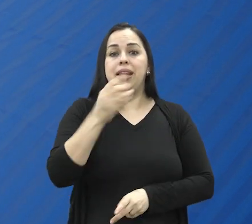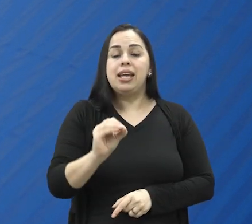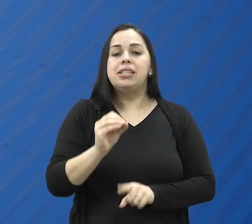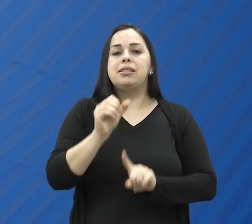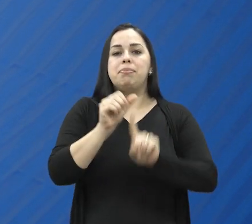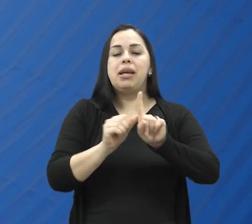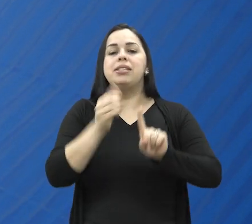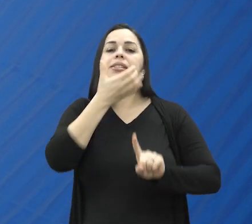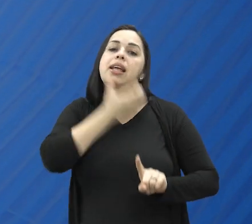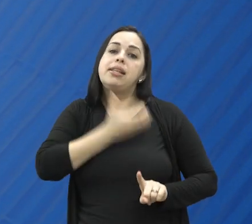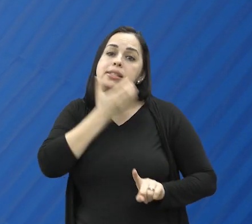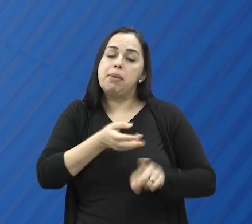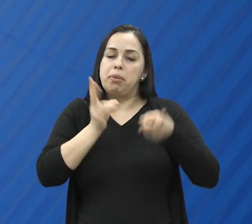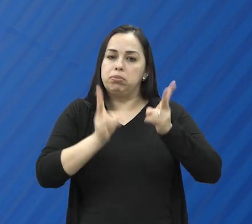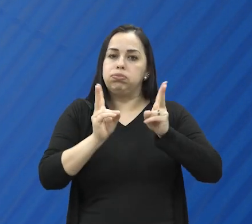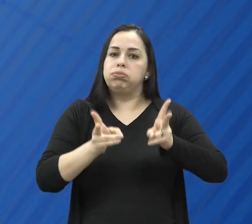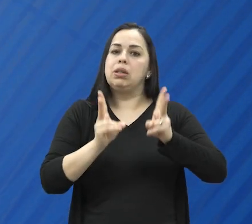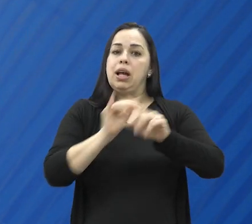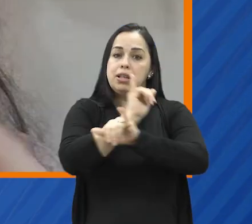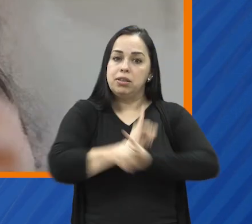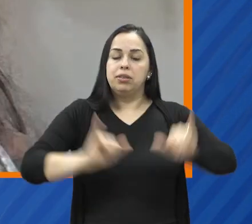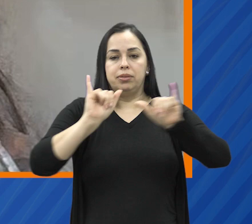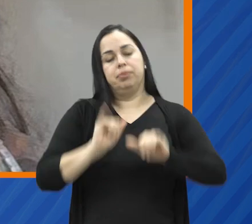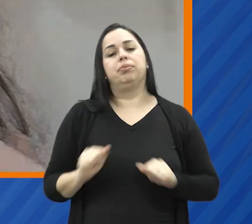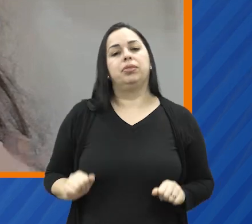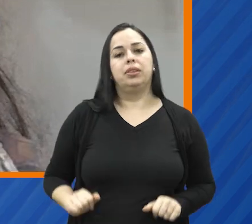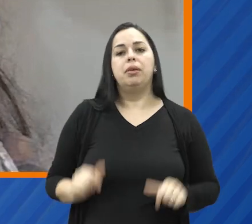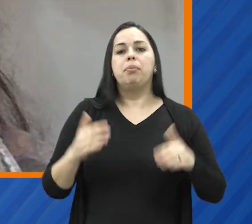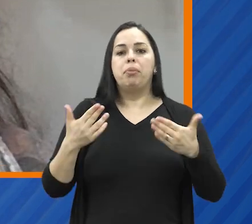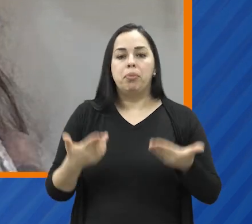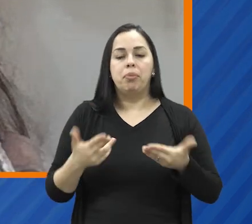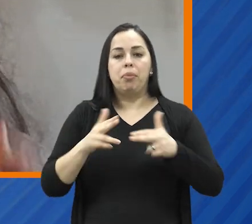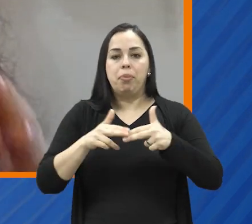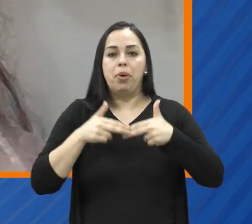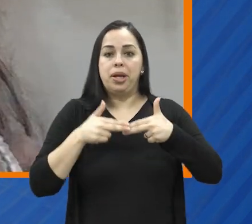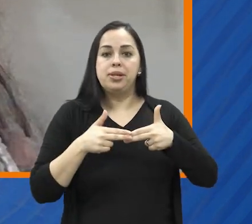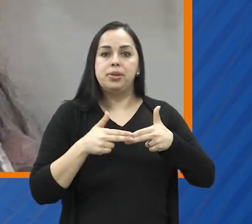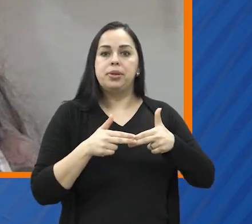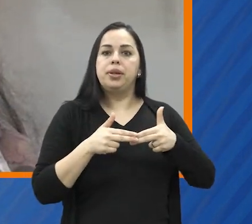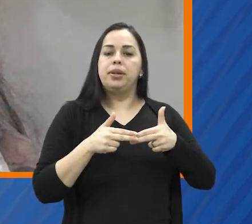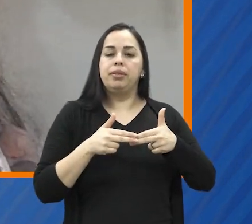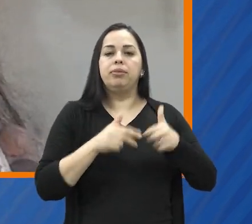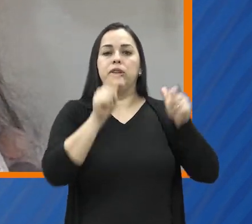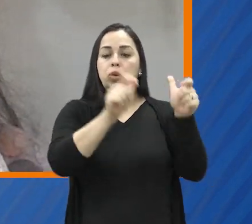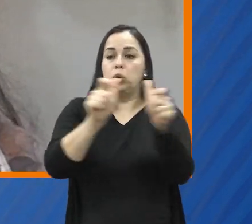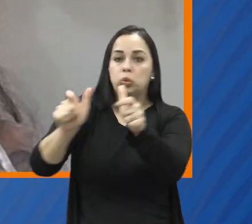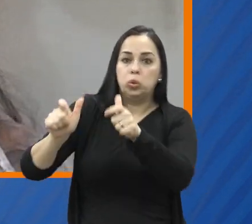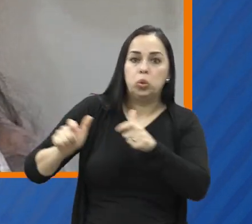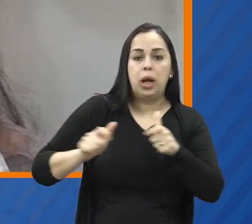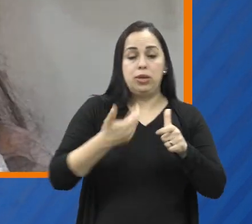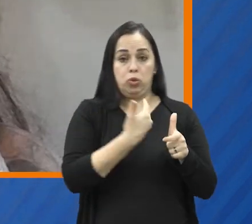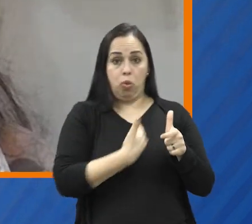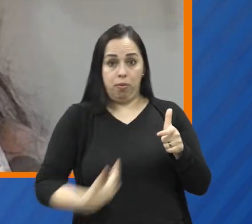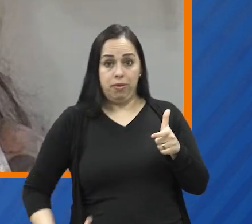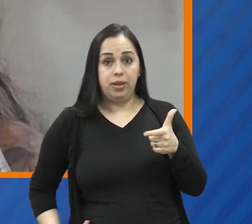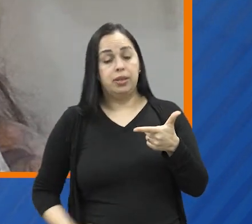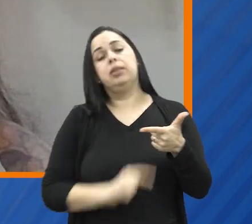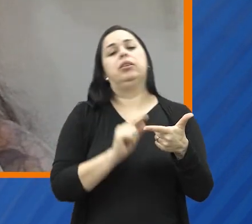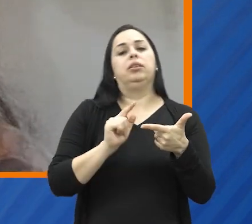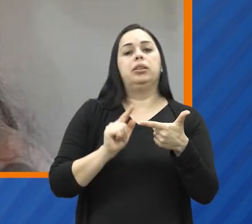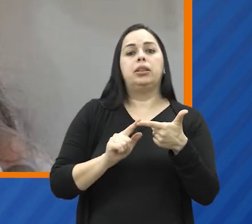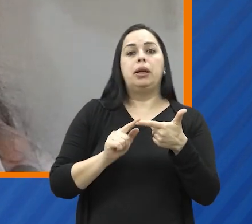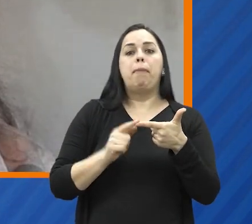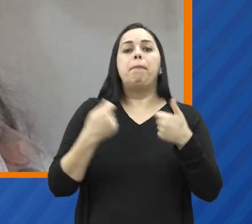celebrado todo dia 10 de dezembro. Essa institucionalização, ela fomenta esse debate em espaços públicos,